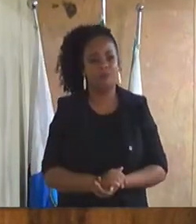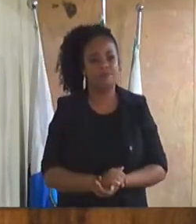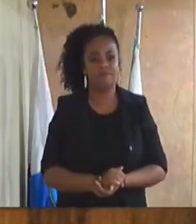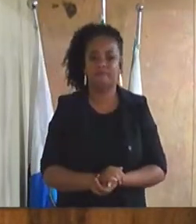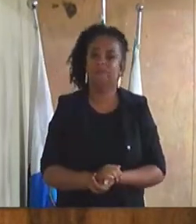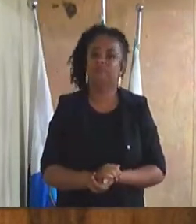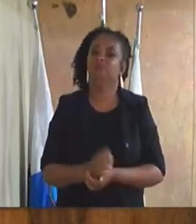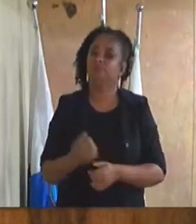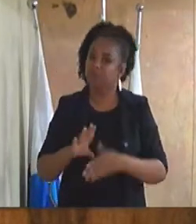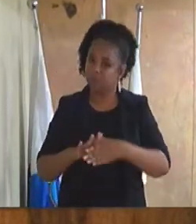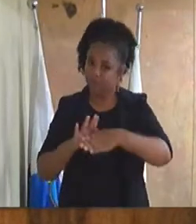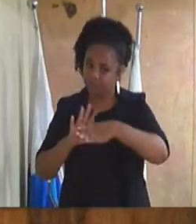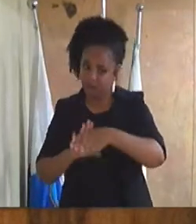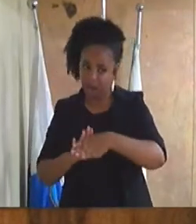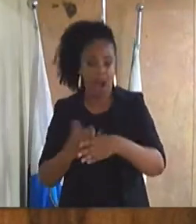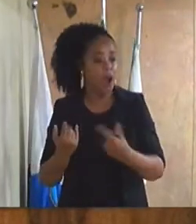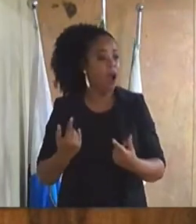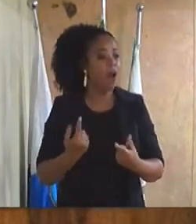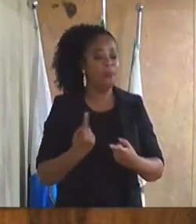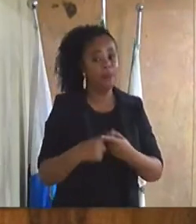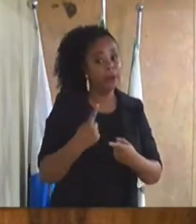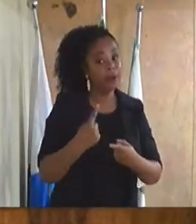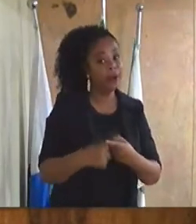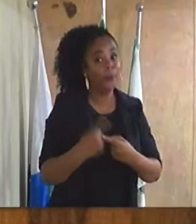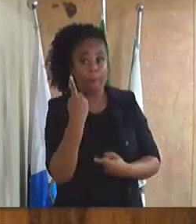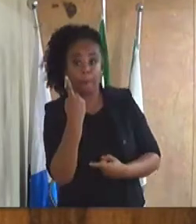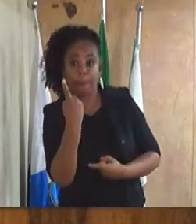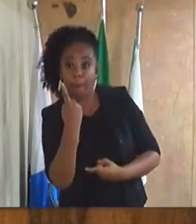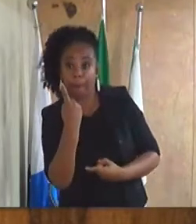Duque de Caxias. Eles estão colocando um ônibus